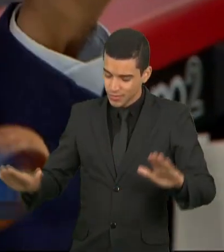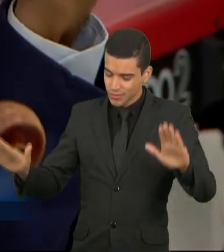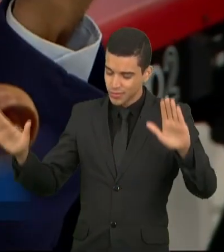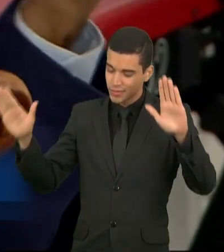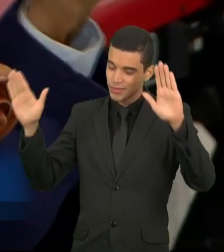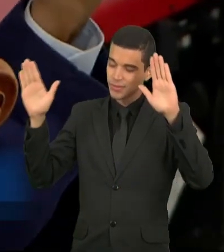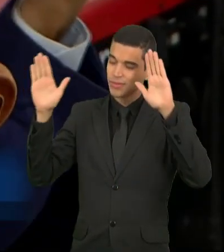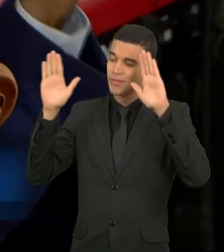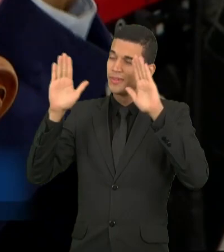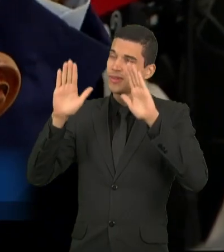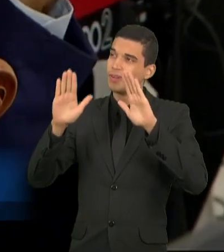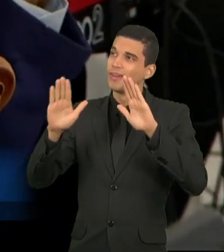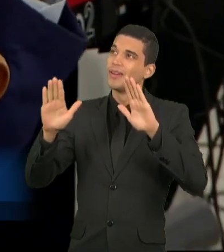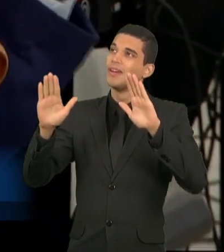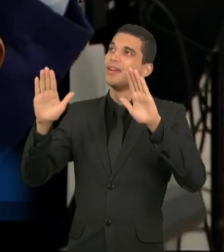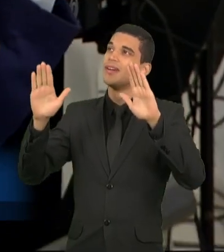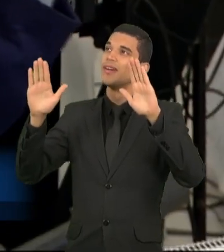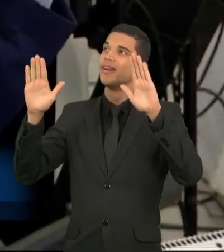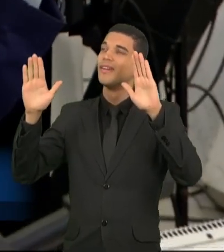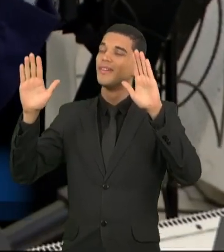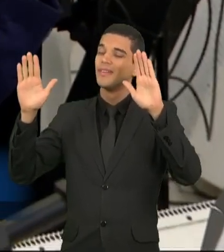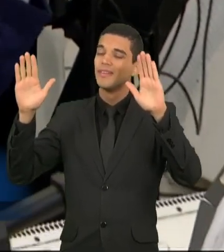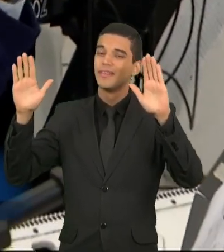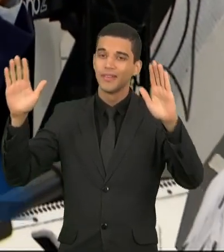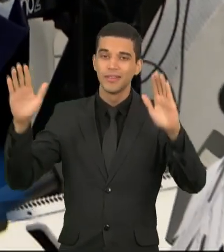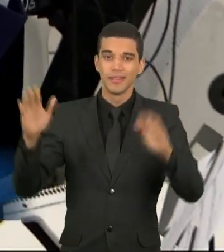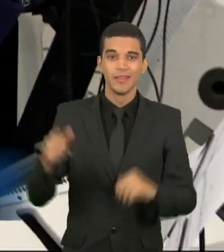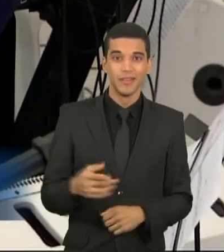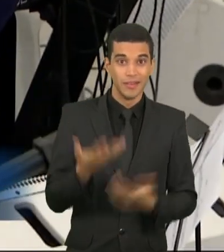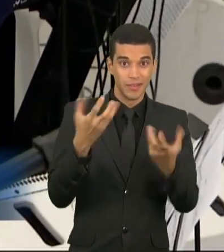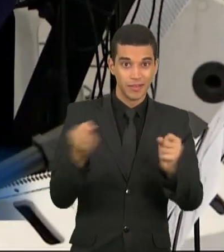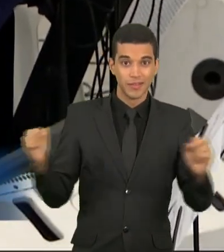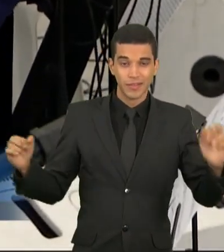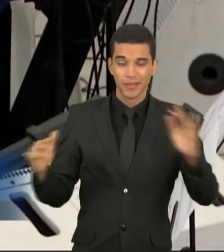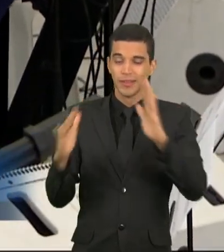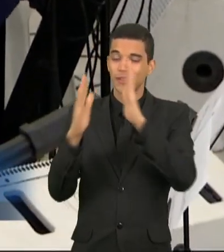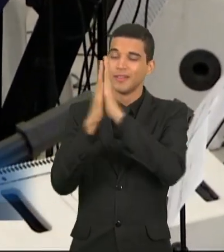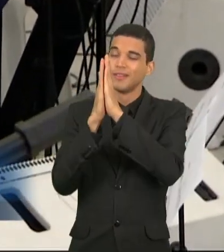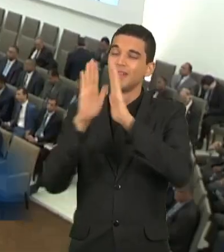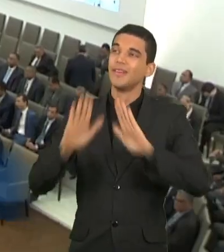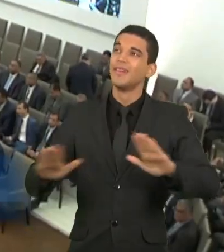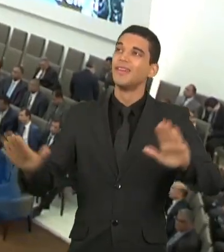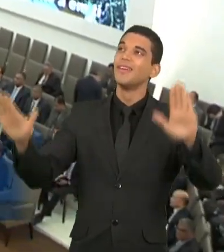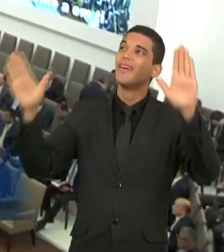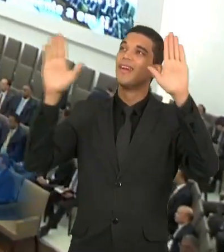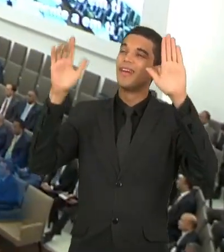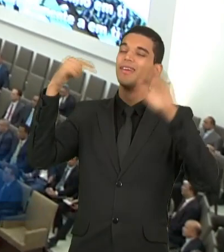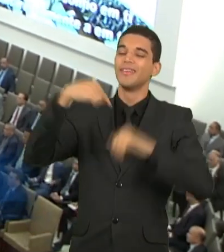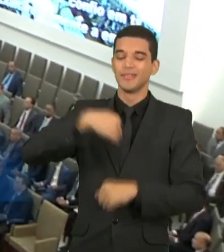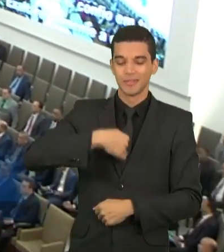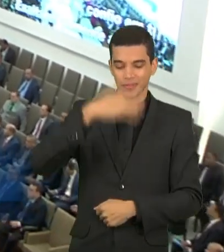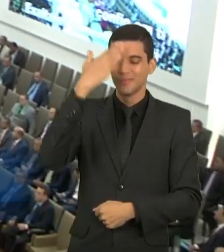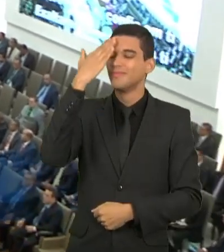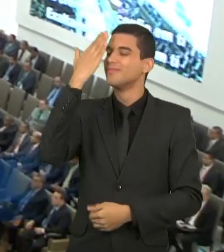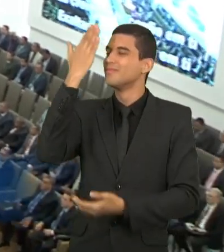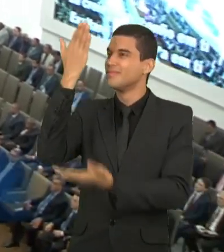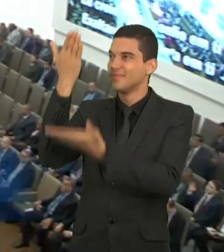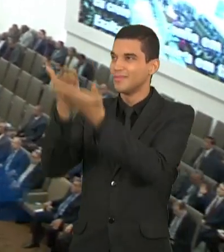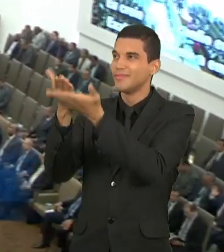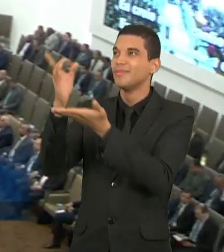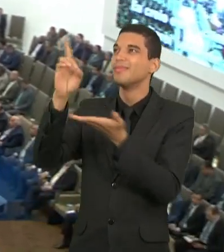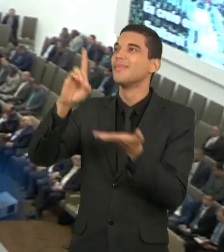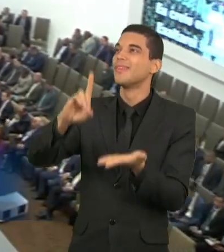creio em ti,